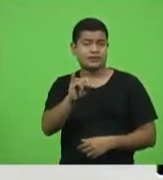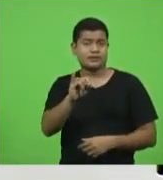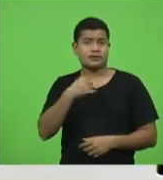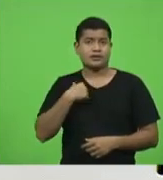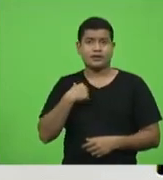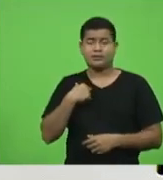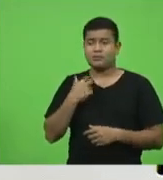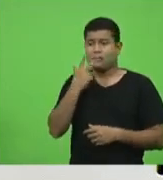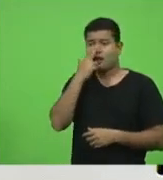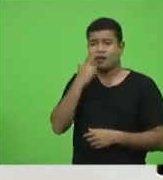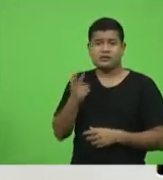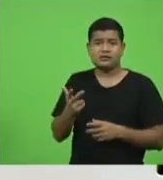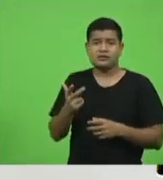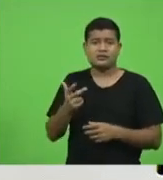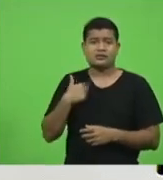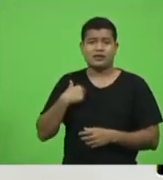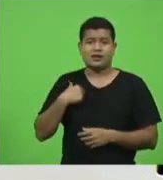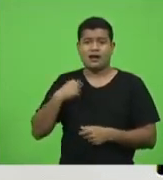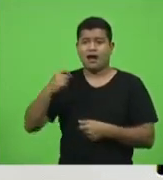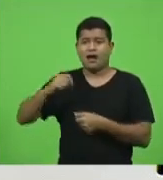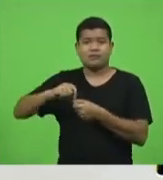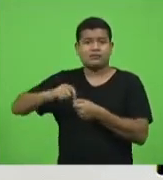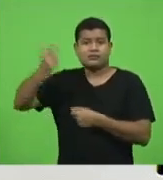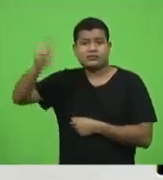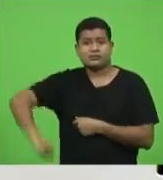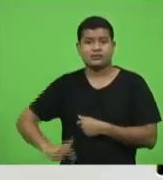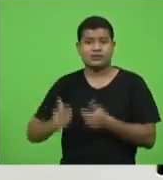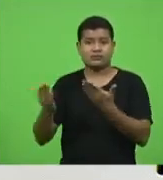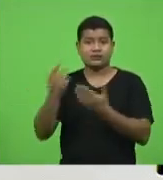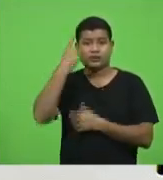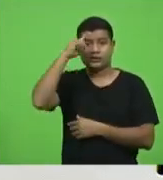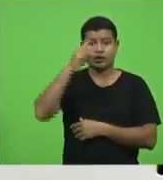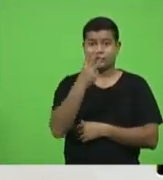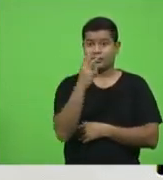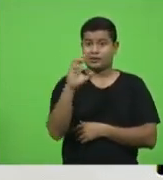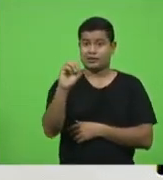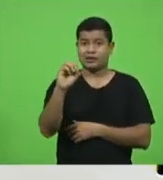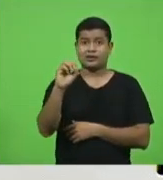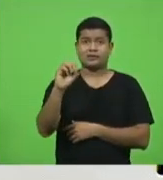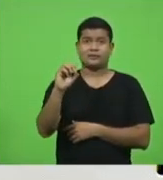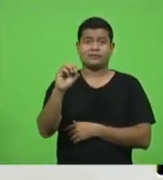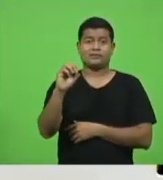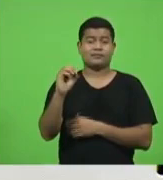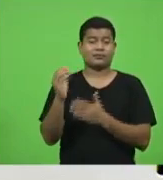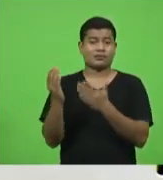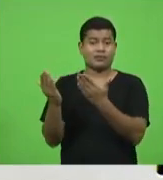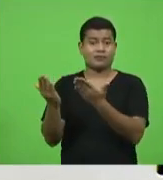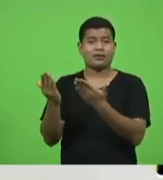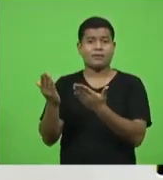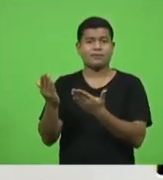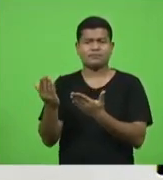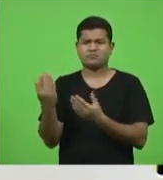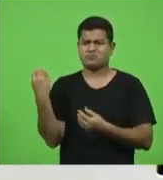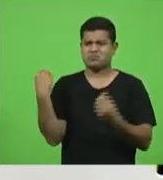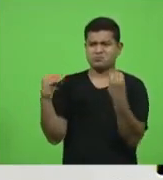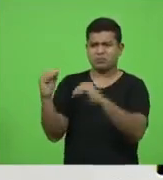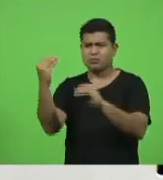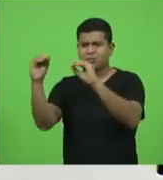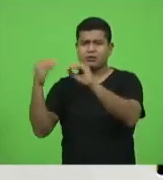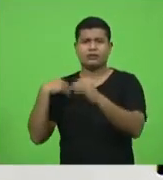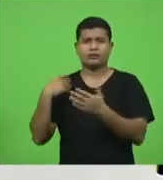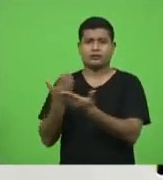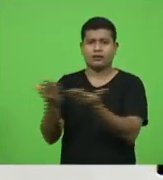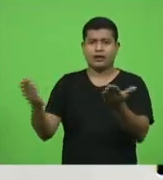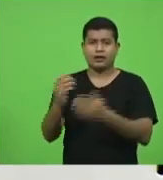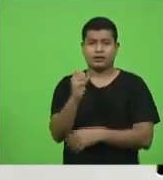de novo o que foi feito dia 30 dia 30 esse vídeo aí que eles iam montar os